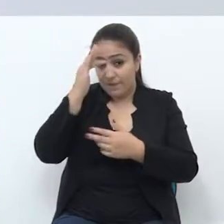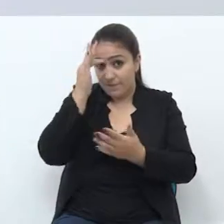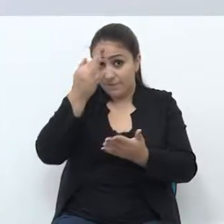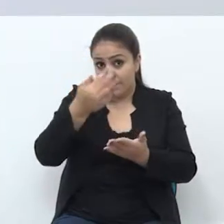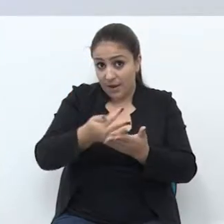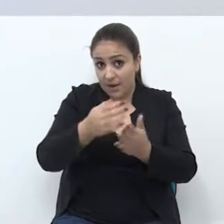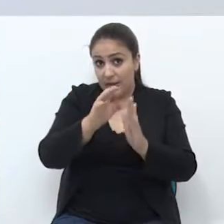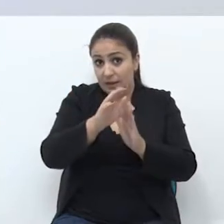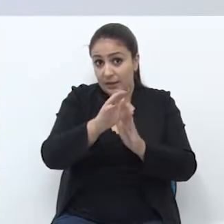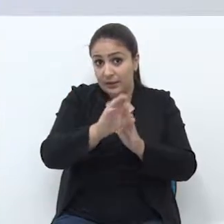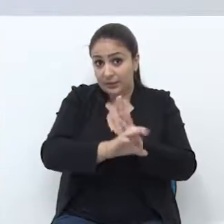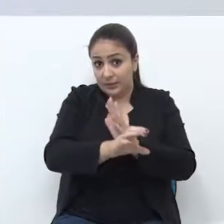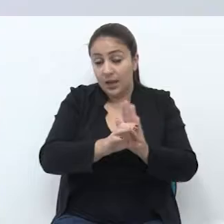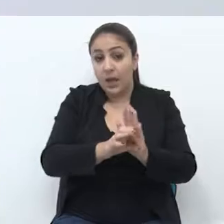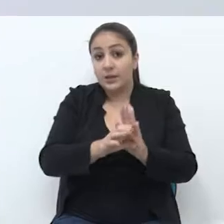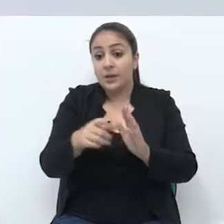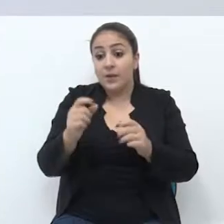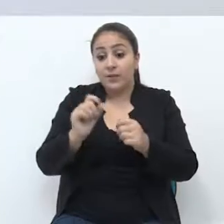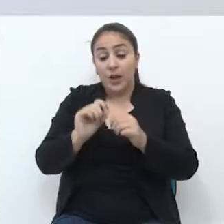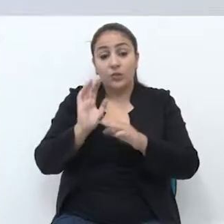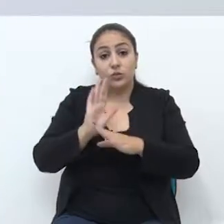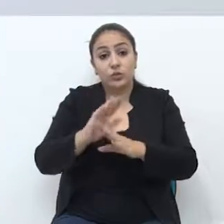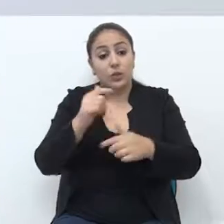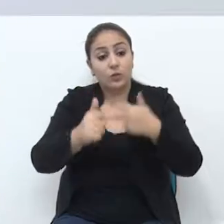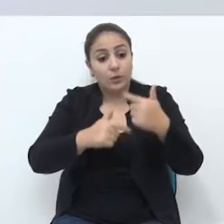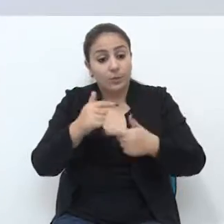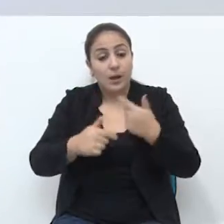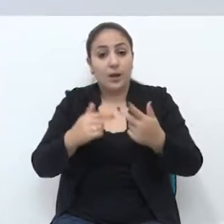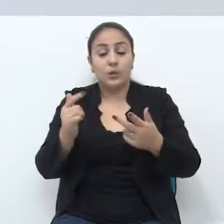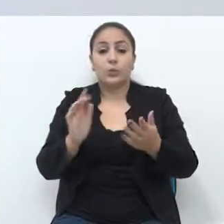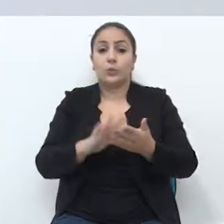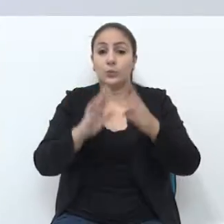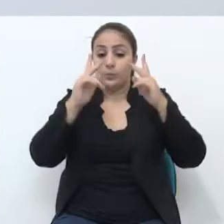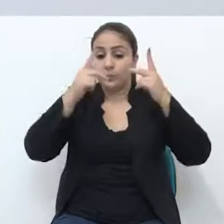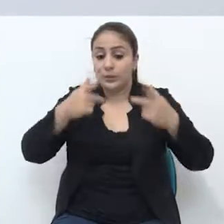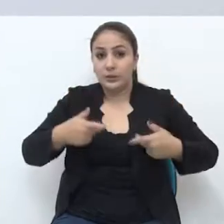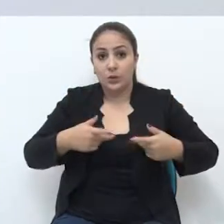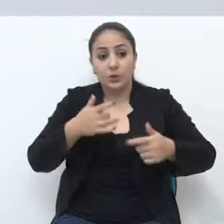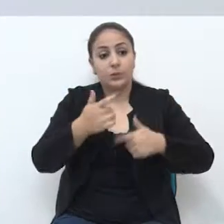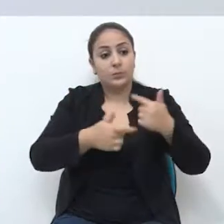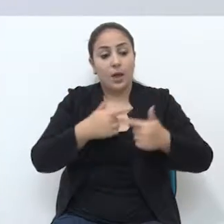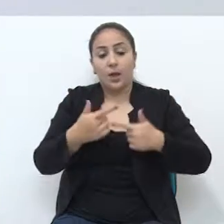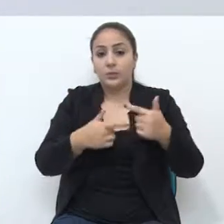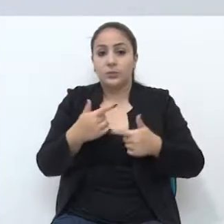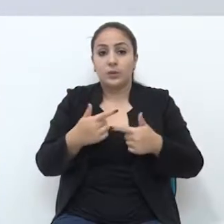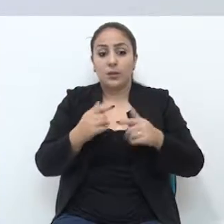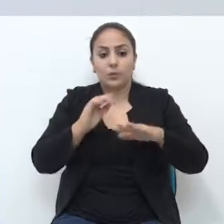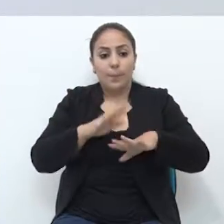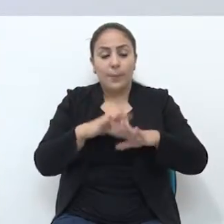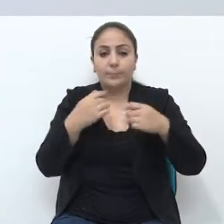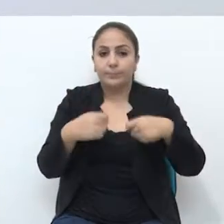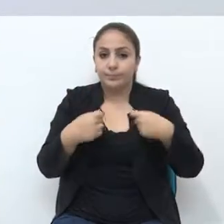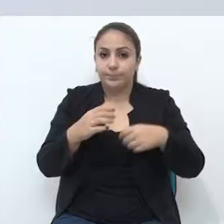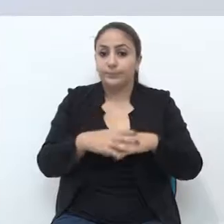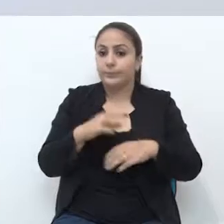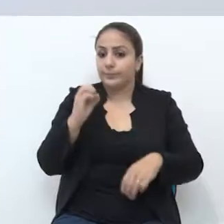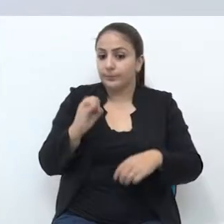vida de fé pelo serviço. O serviço à humanidade, o serviço aos mais necessitados,